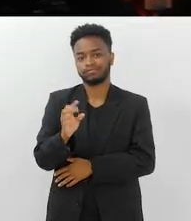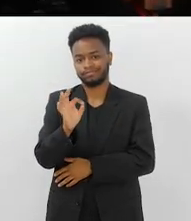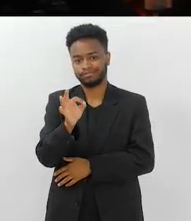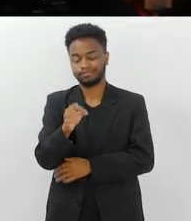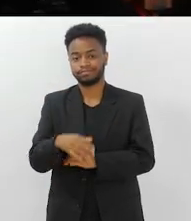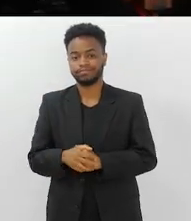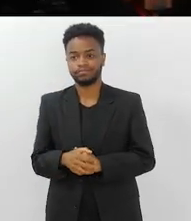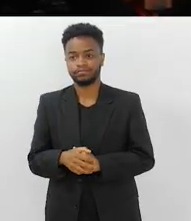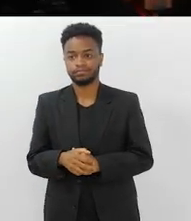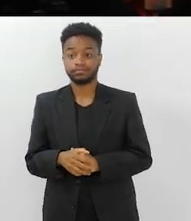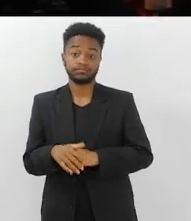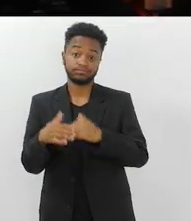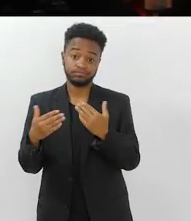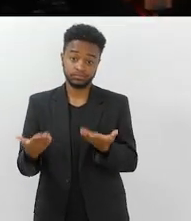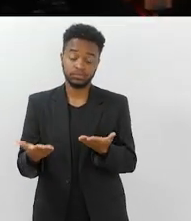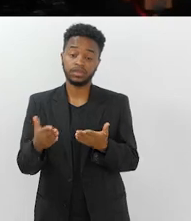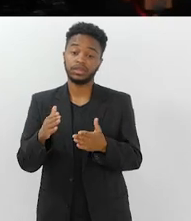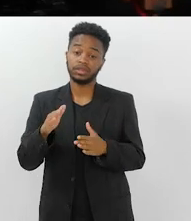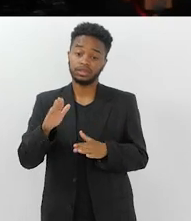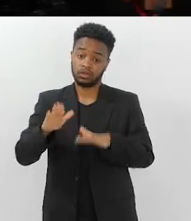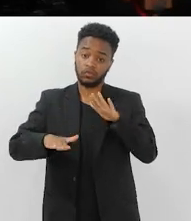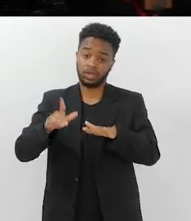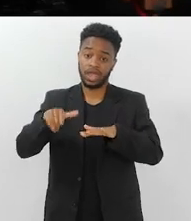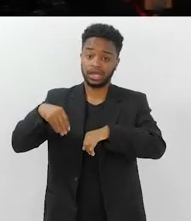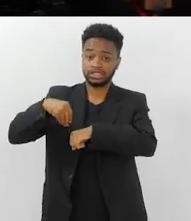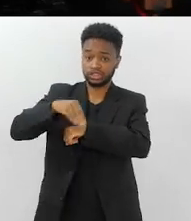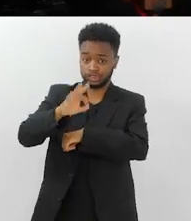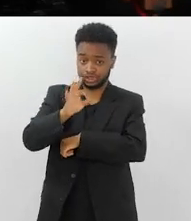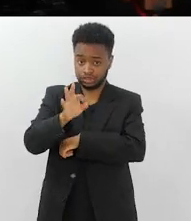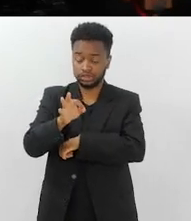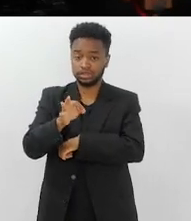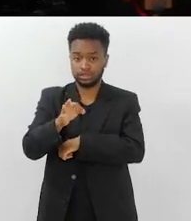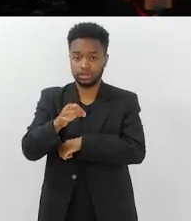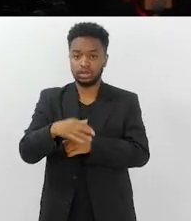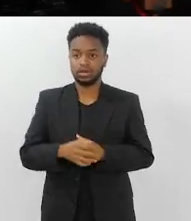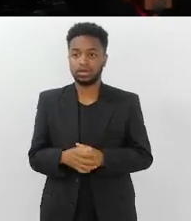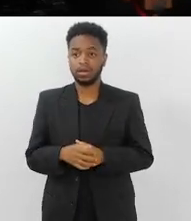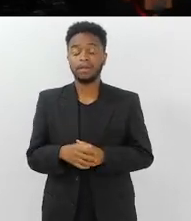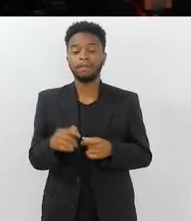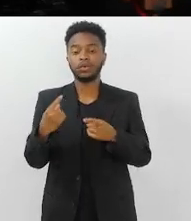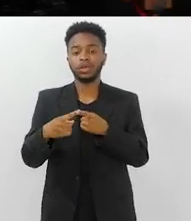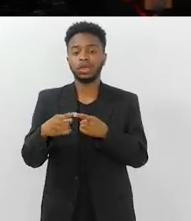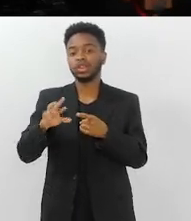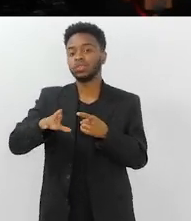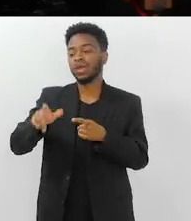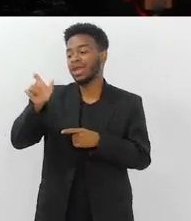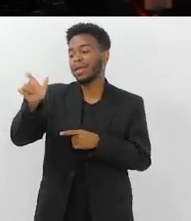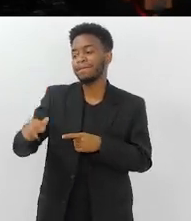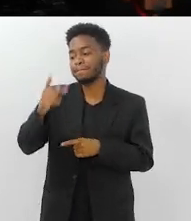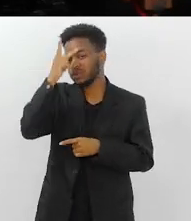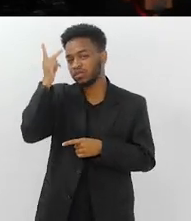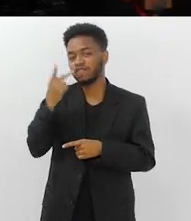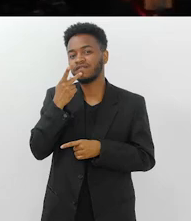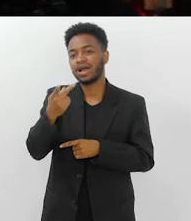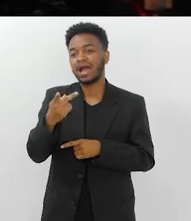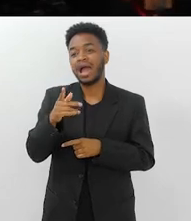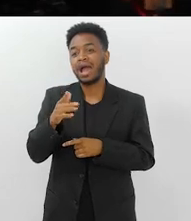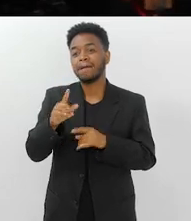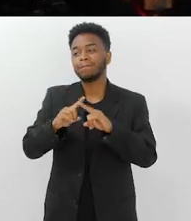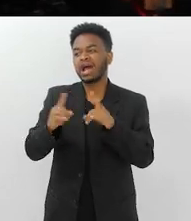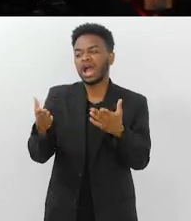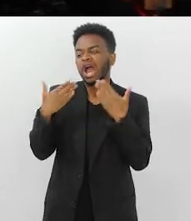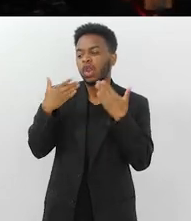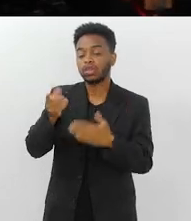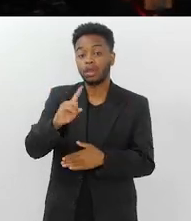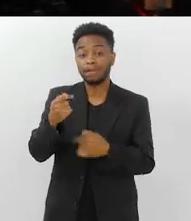corporais, não é? Então, talvez seja essa uma dica, né, Sara? Que não é a pessoa falar, mas não está